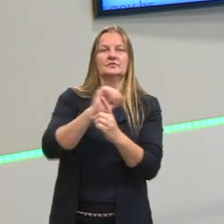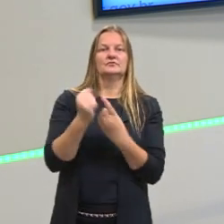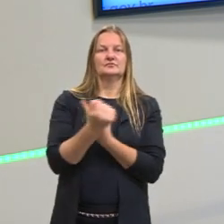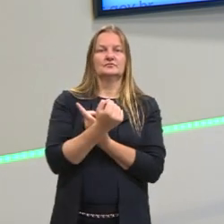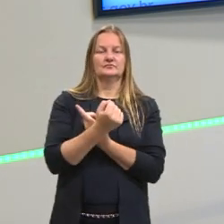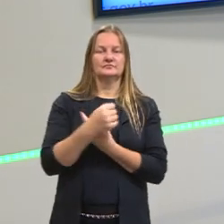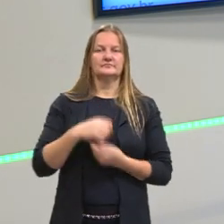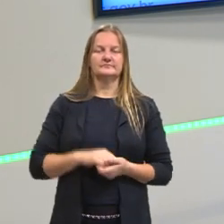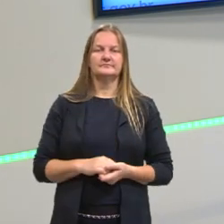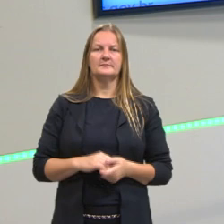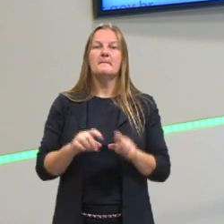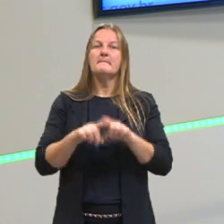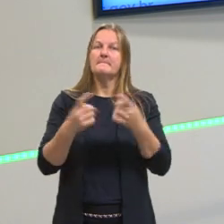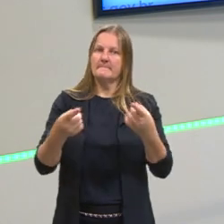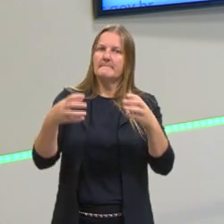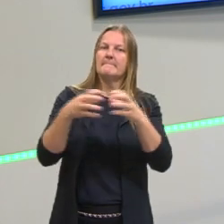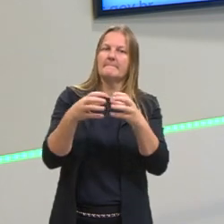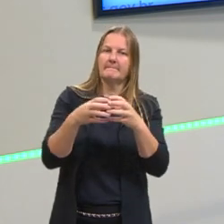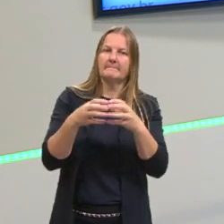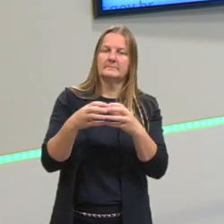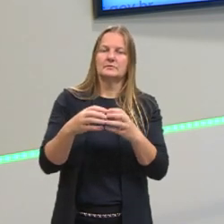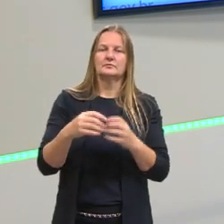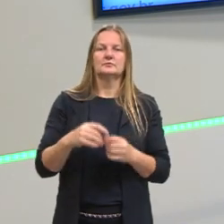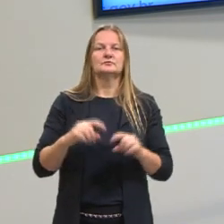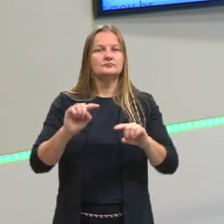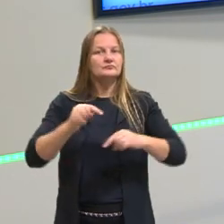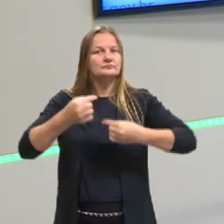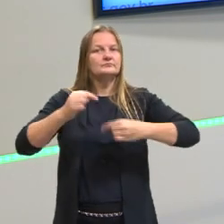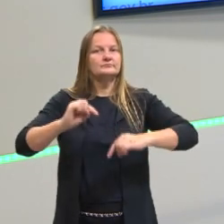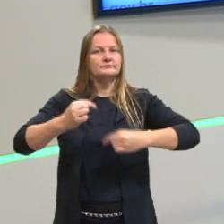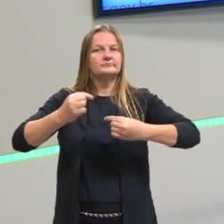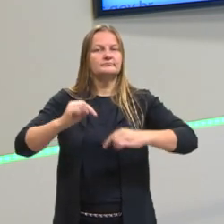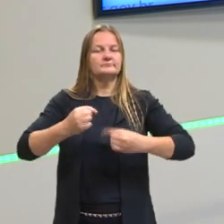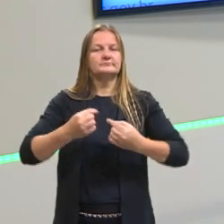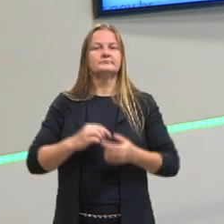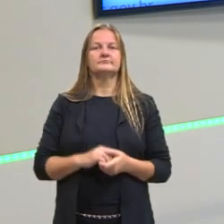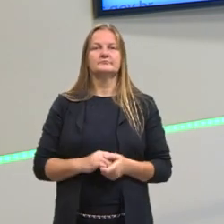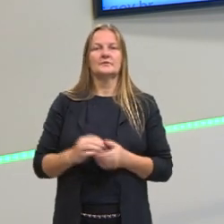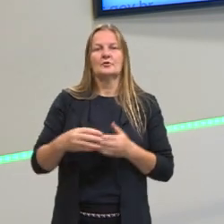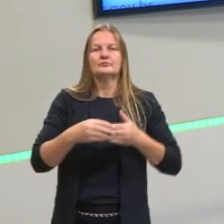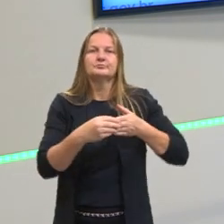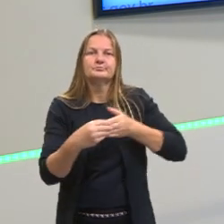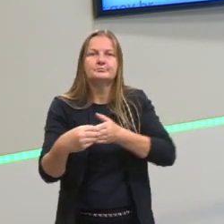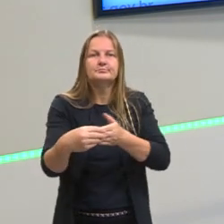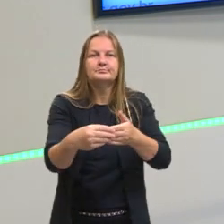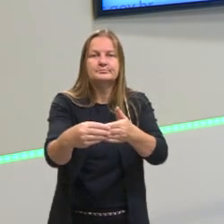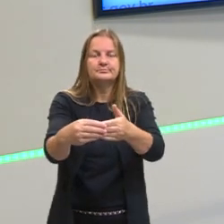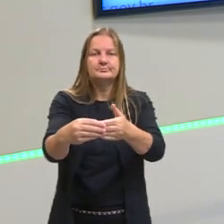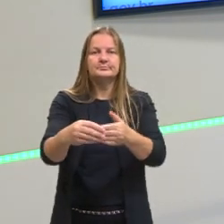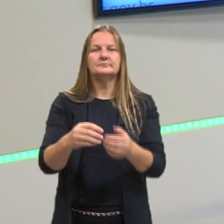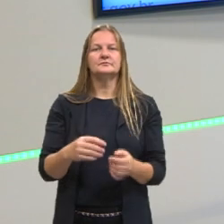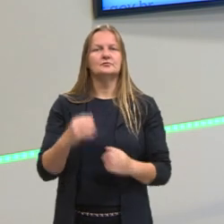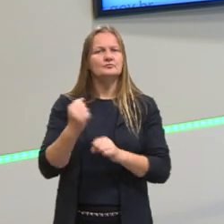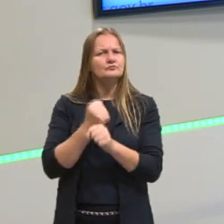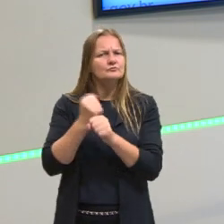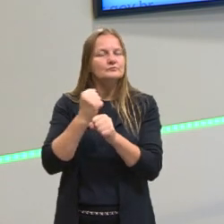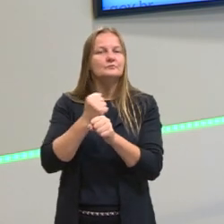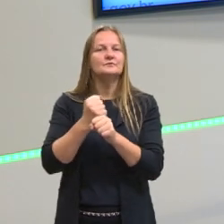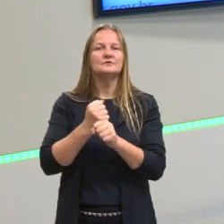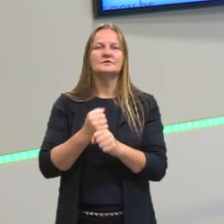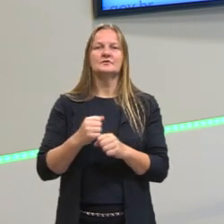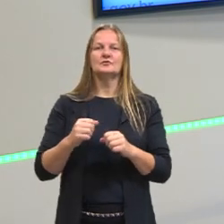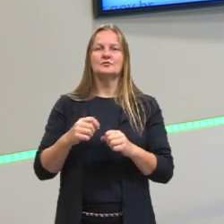nós chegarmos. Mas são grupos que vão nos conduzindo, enfim, que vão produzindo a nossa